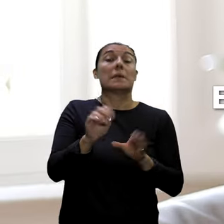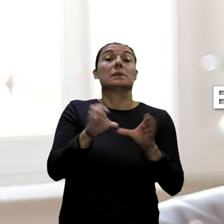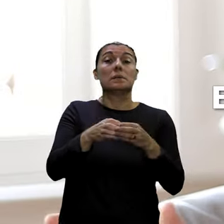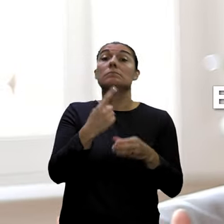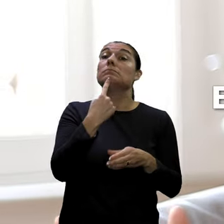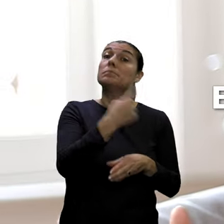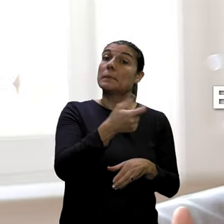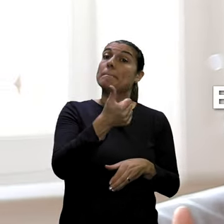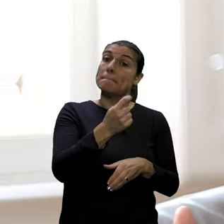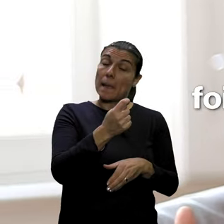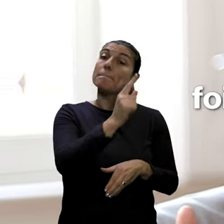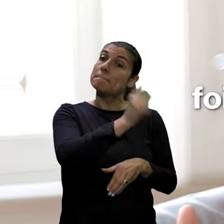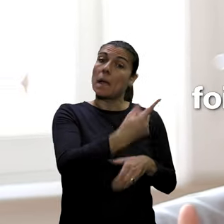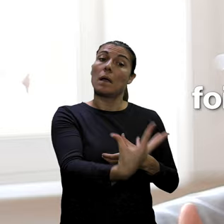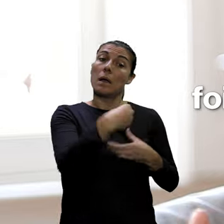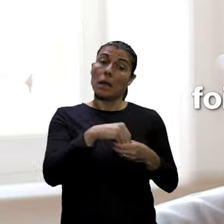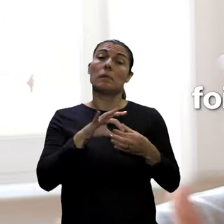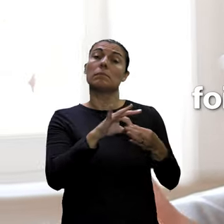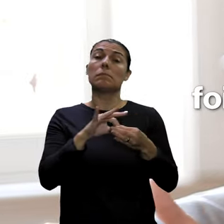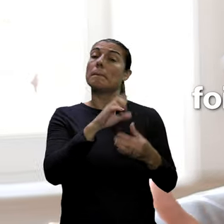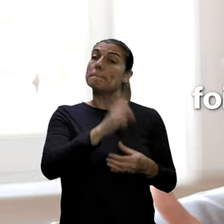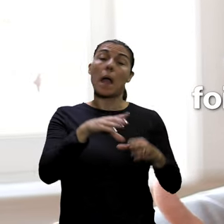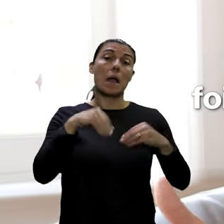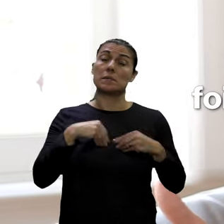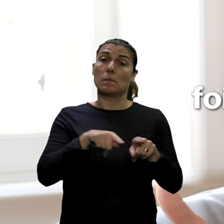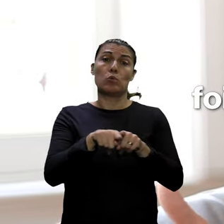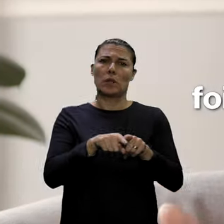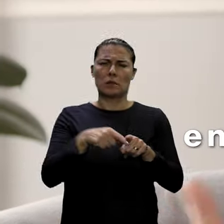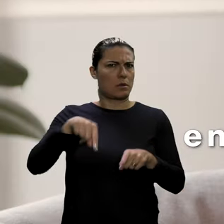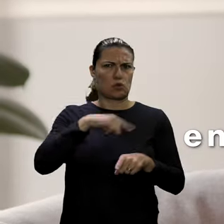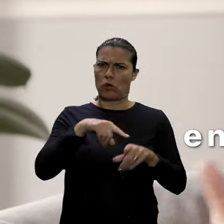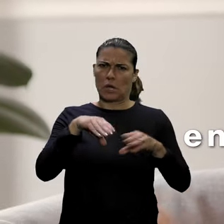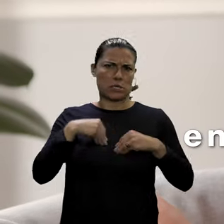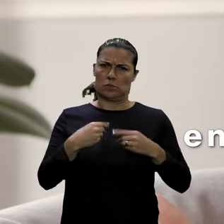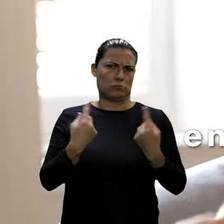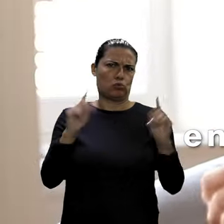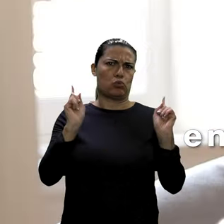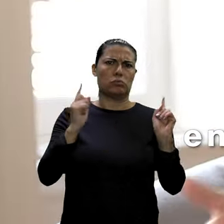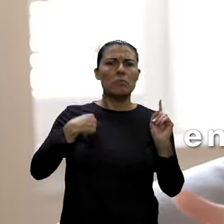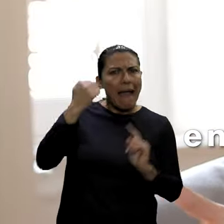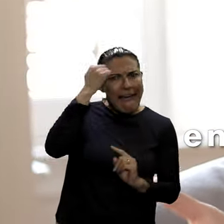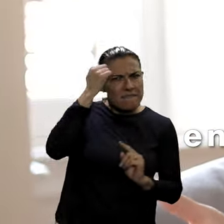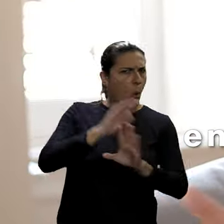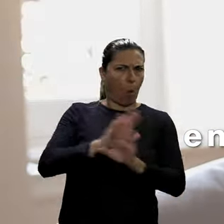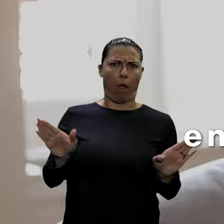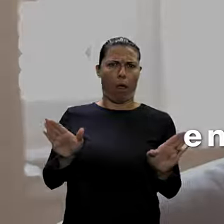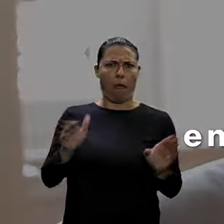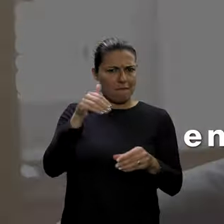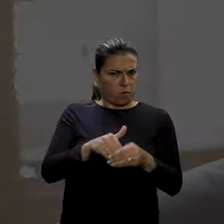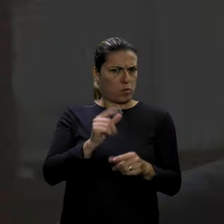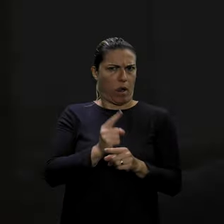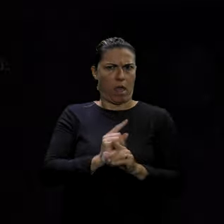disse ao Bloco nesse momento foi que nós devíamos ser cúmplices dessa política. E nós não aceitámos. E não nos arrependemos desse voto.